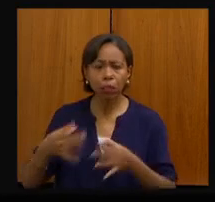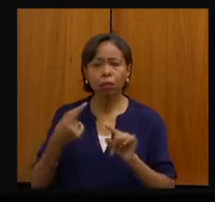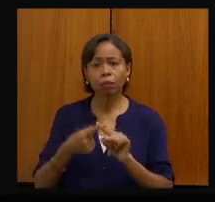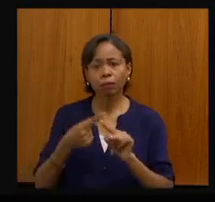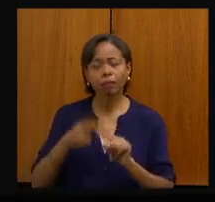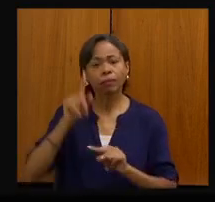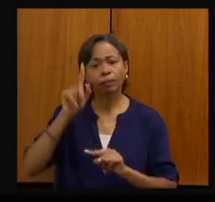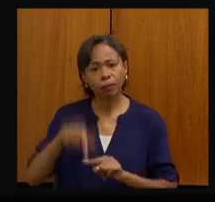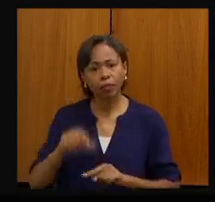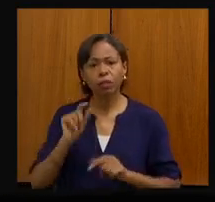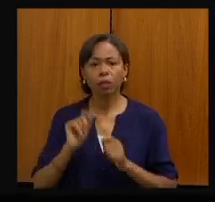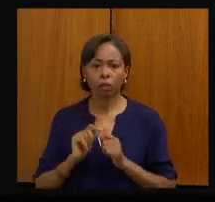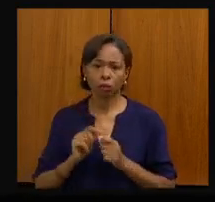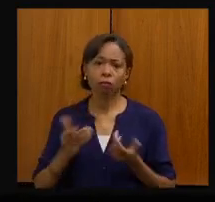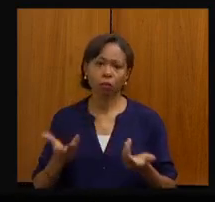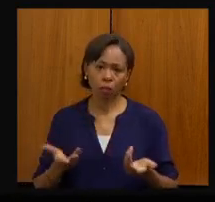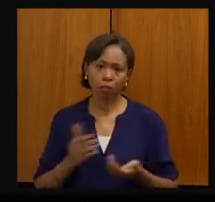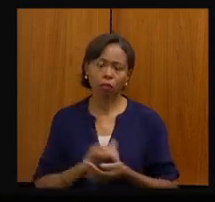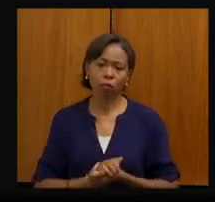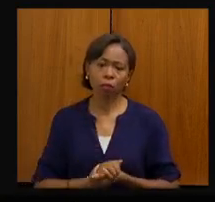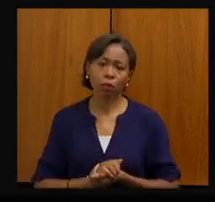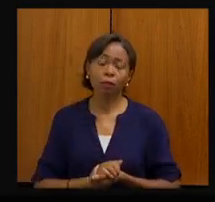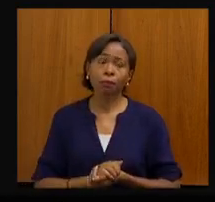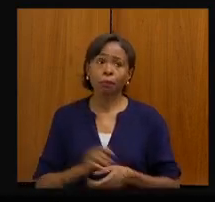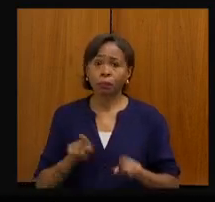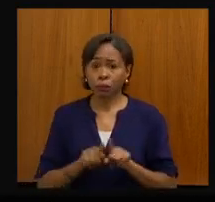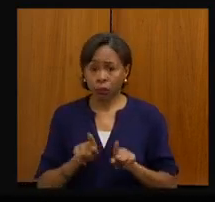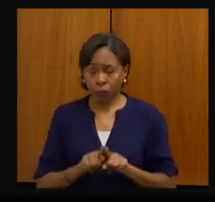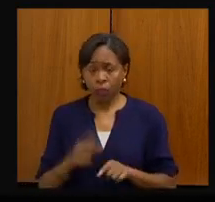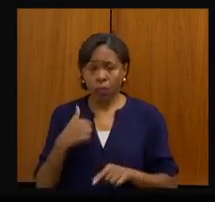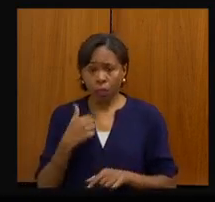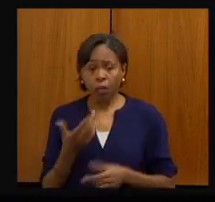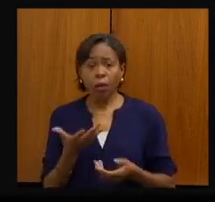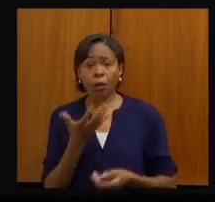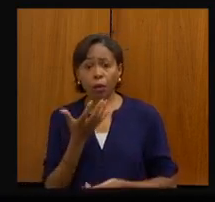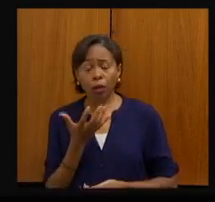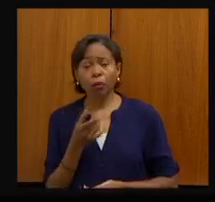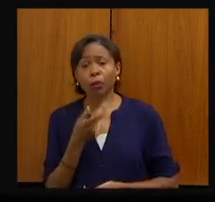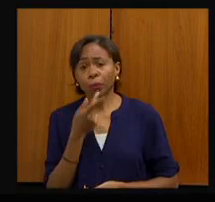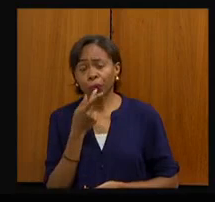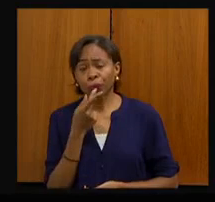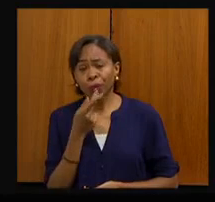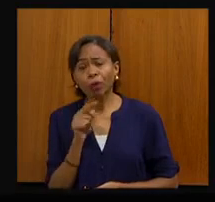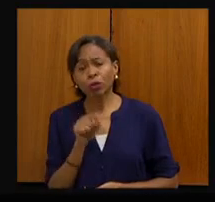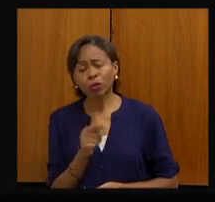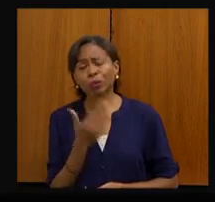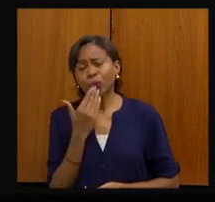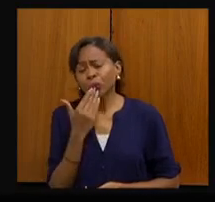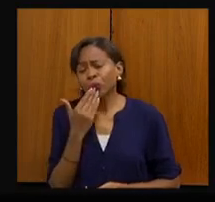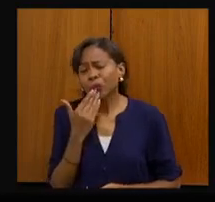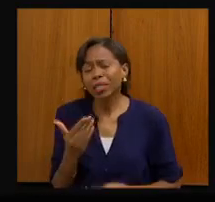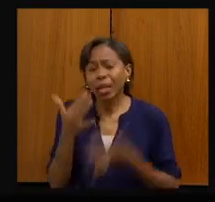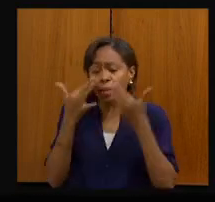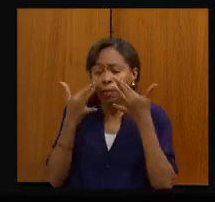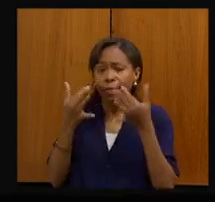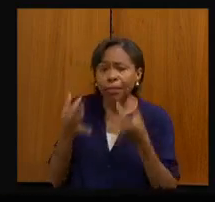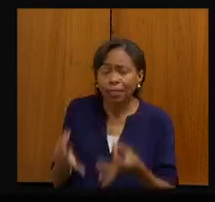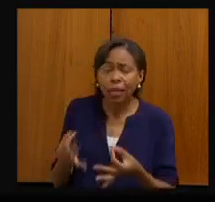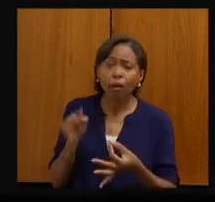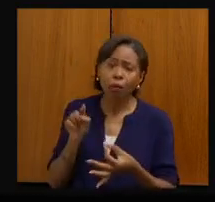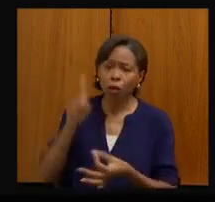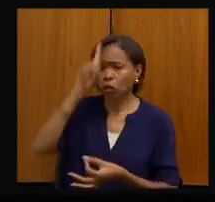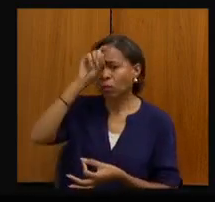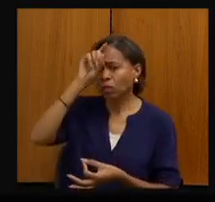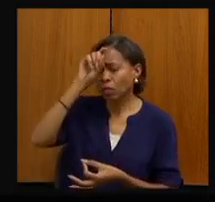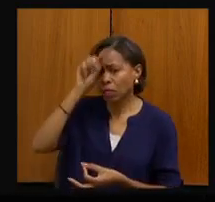isso que está sendo feito. Por último, secretário, eu queria só pedir ao senhor uma atenção para o hospital universitário de Montes